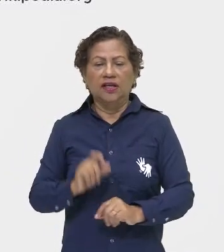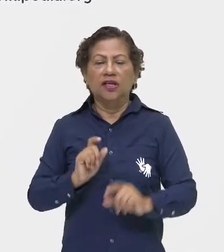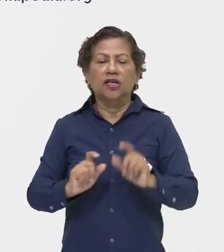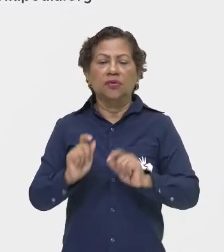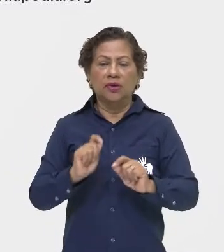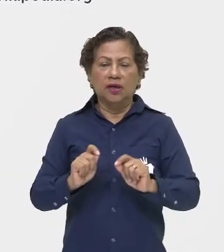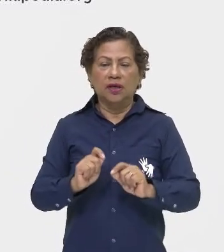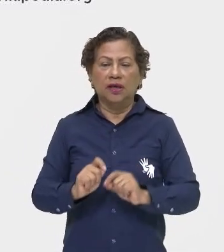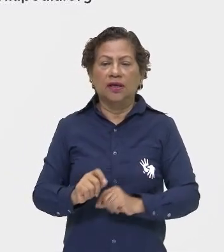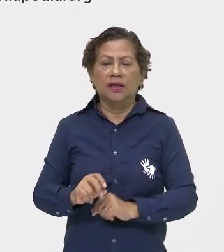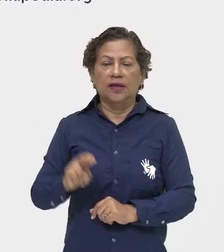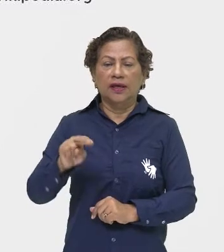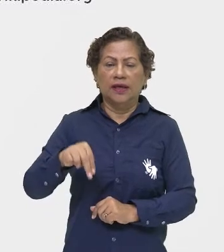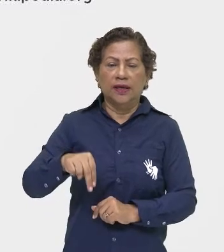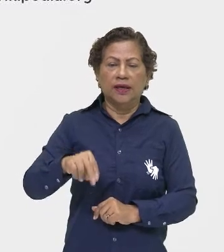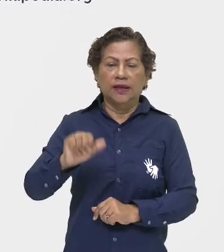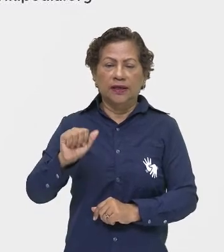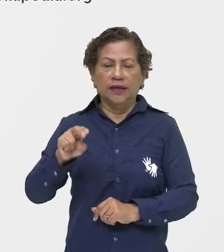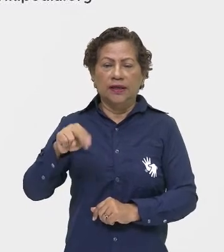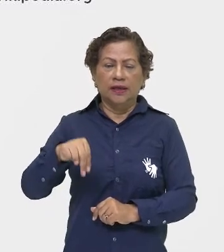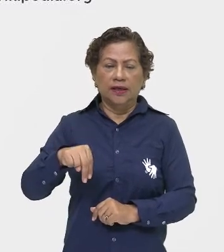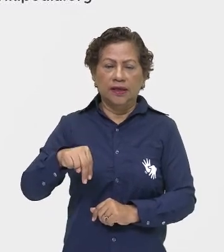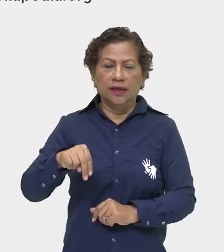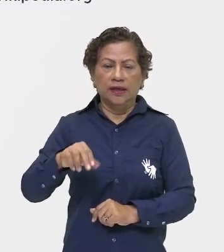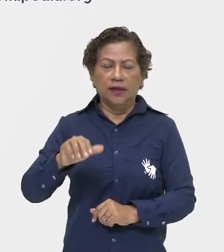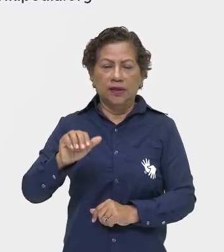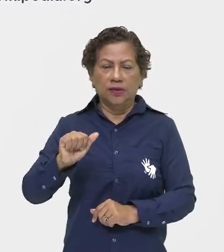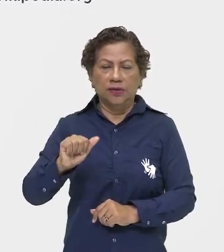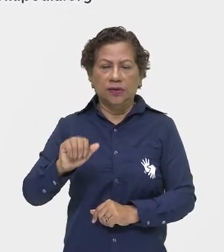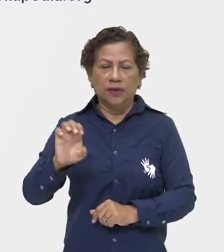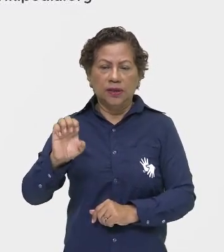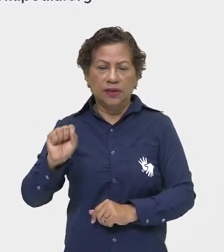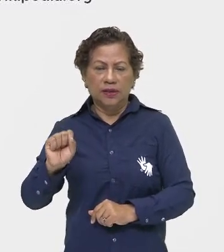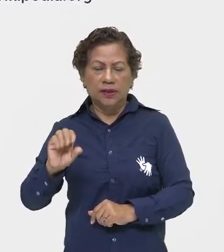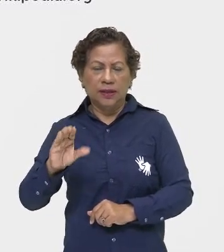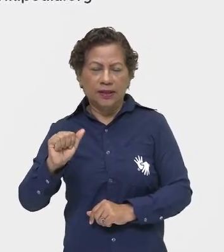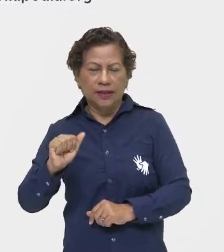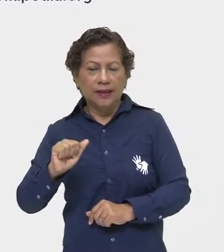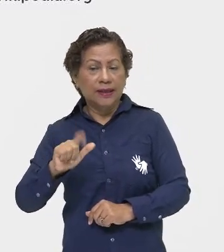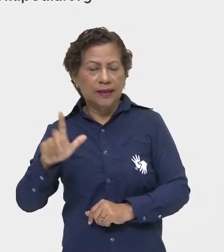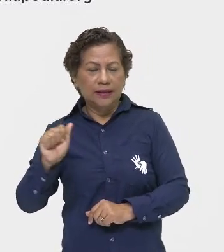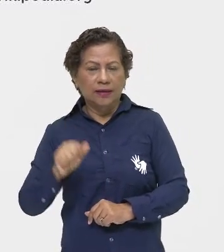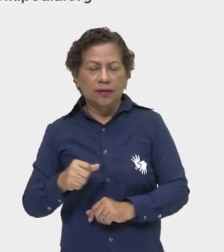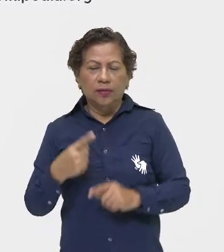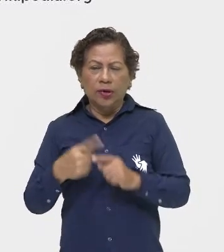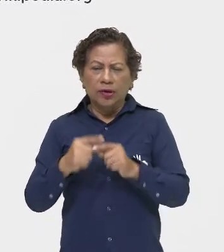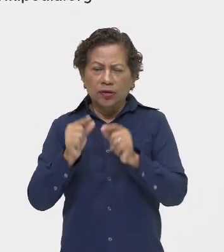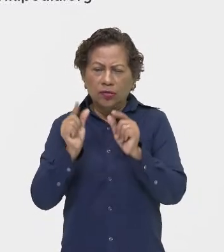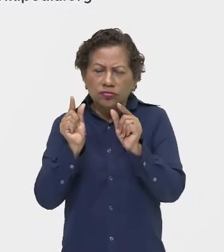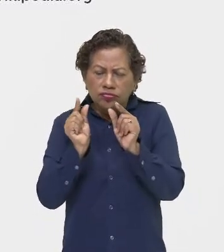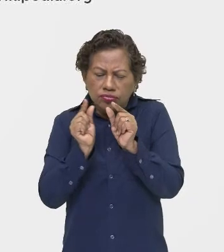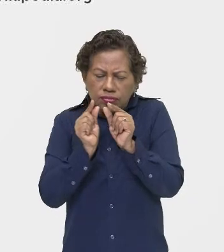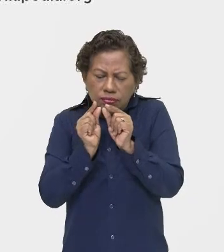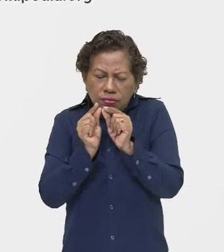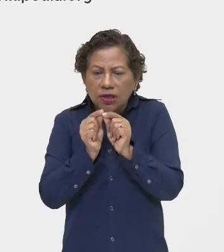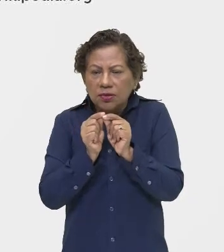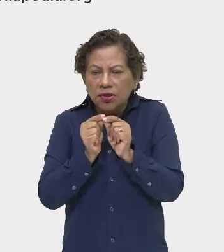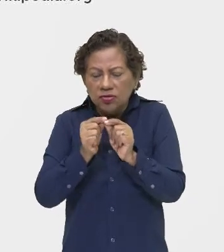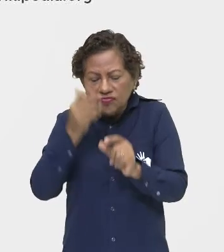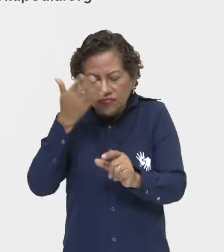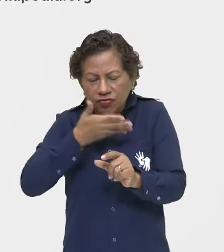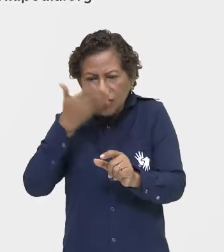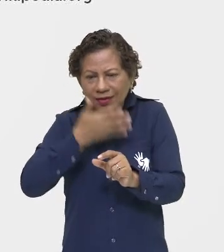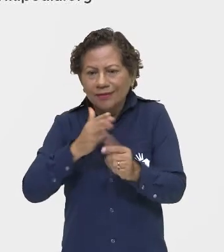com dimensão um milhão de vezes menores que um milímetro. Vocês já imaginaram uma